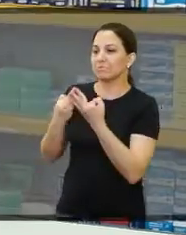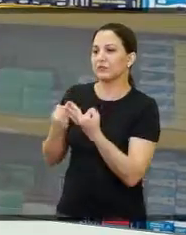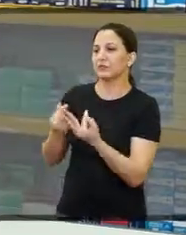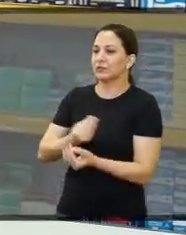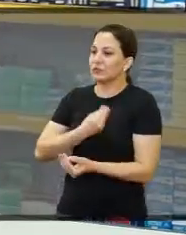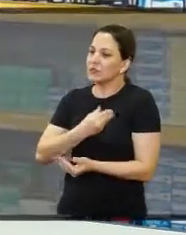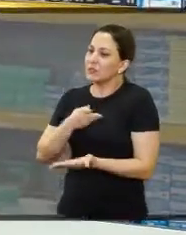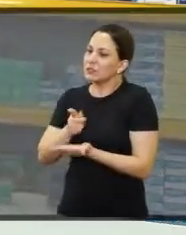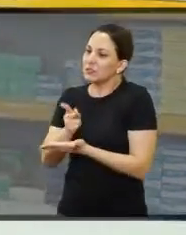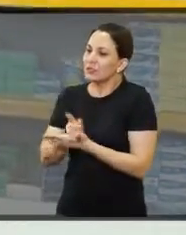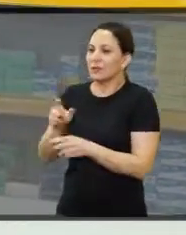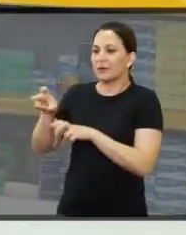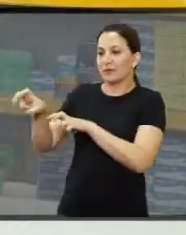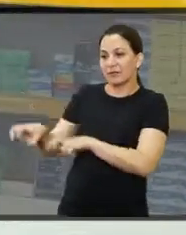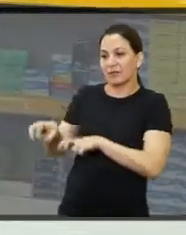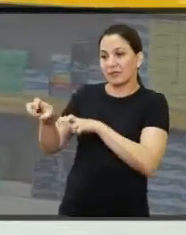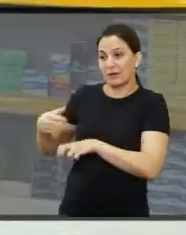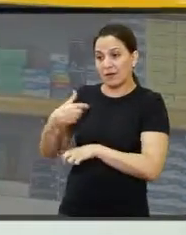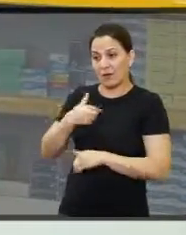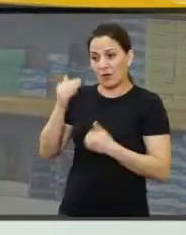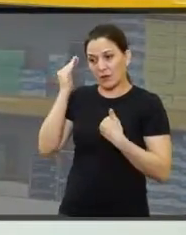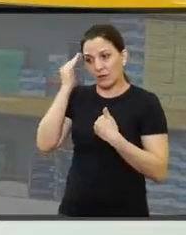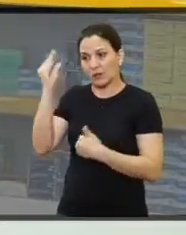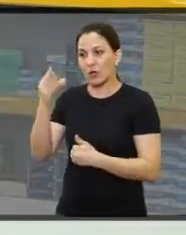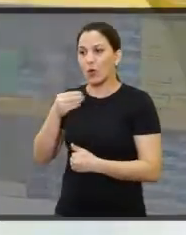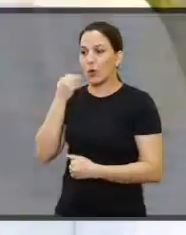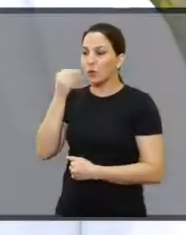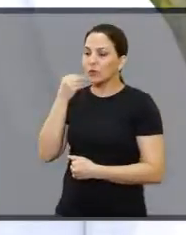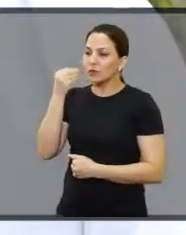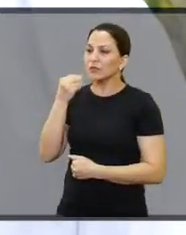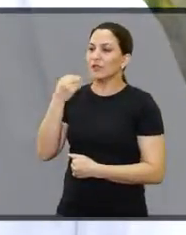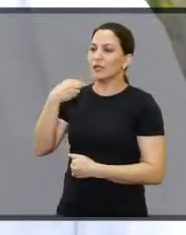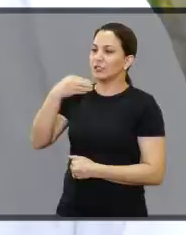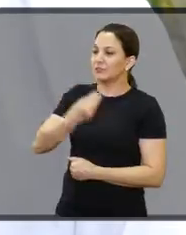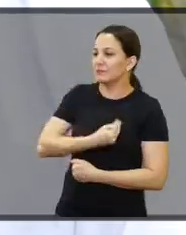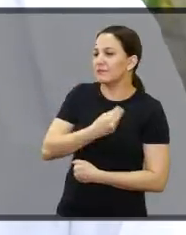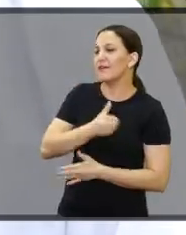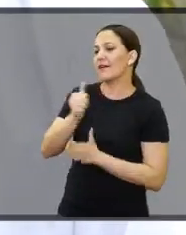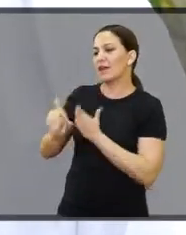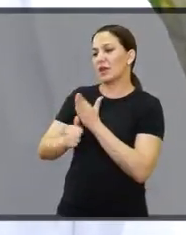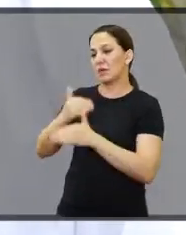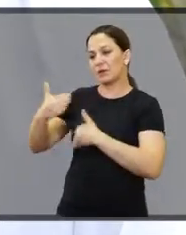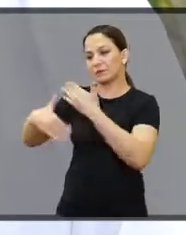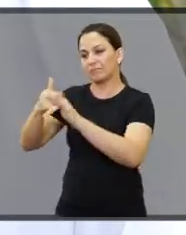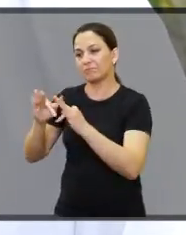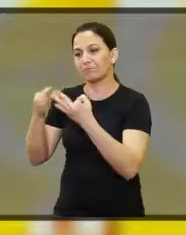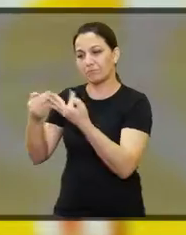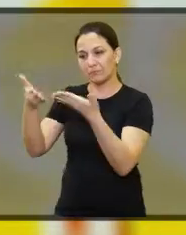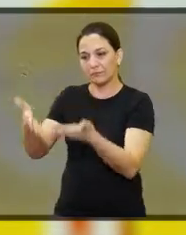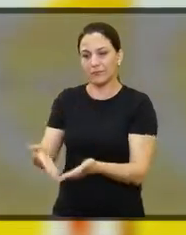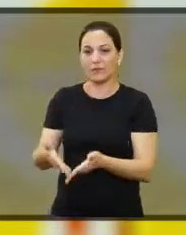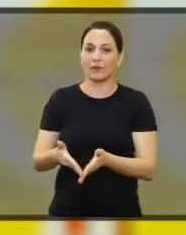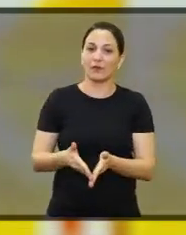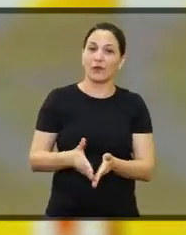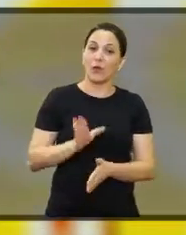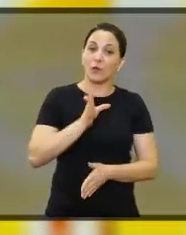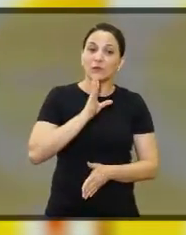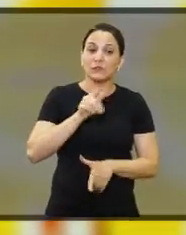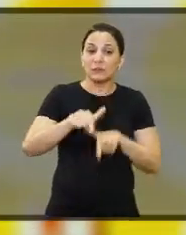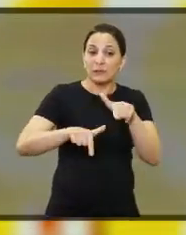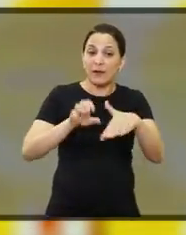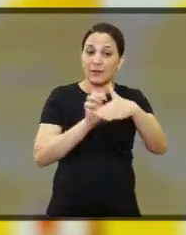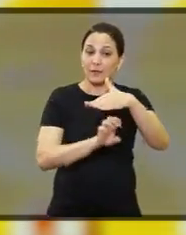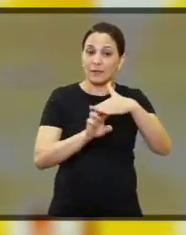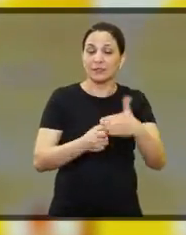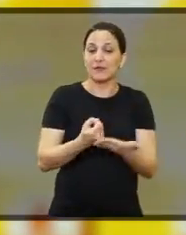e eu só tenho que agradecer a oportunidade que Deus me deu de eu estar aqui em Araraquara e criar a minha família. Gerson, conhecido